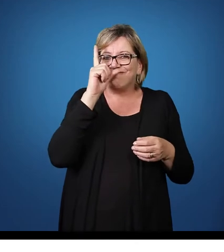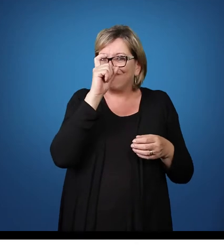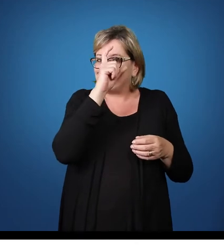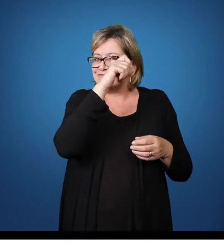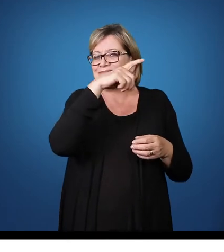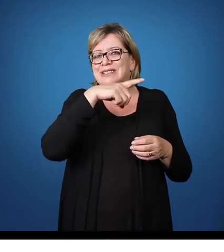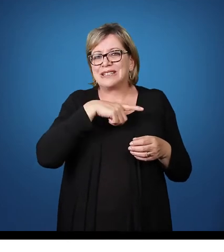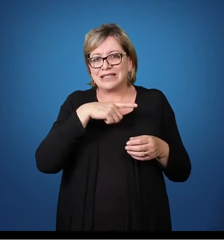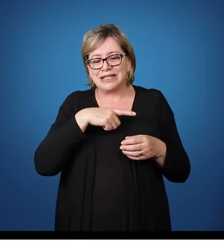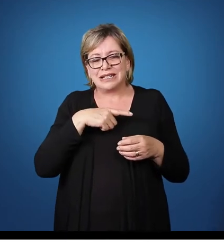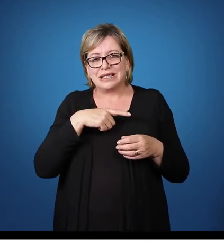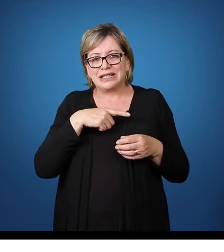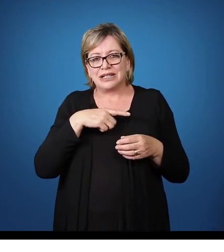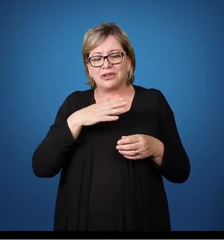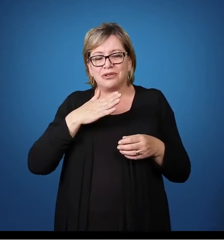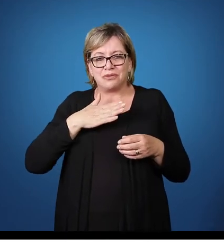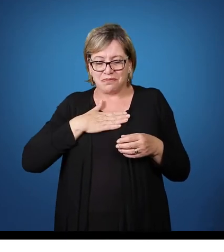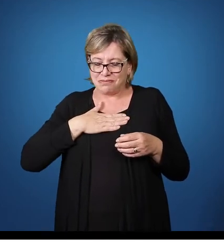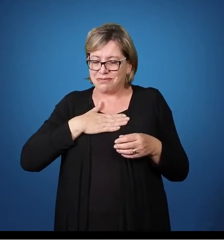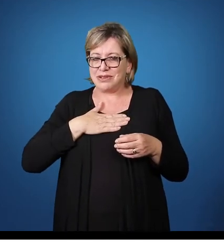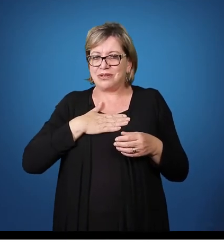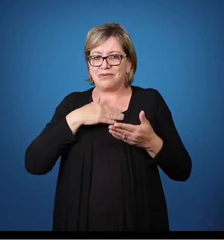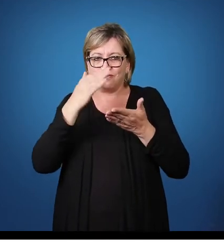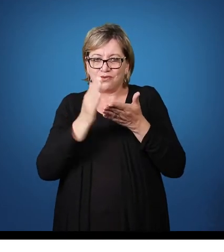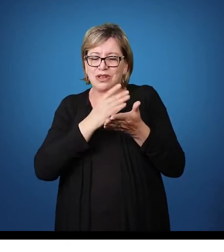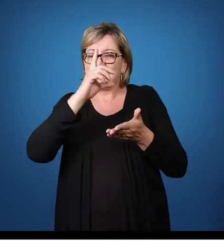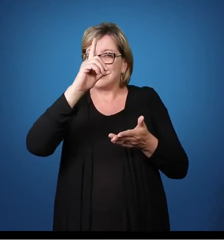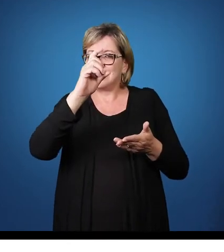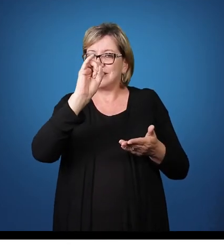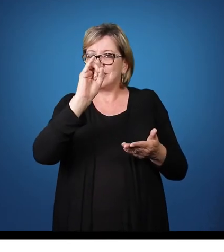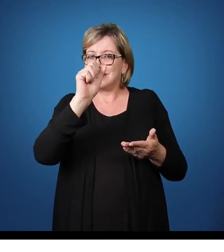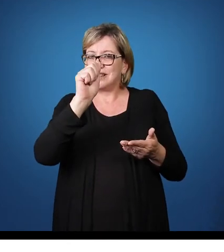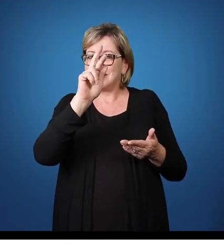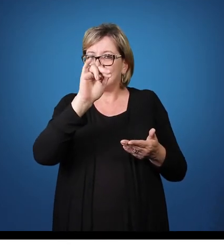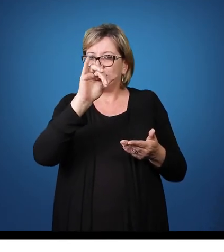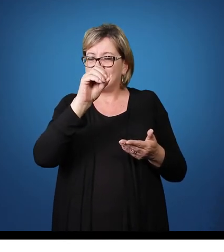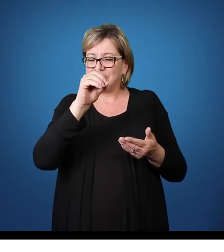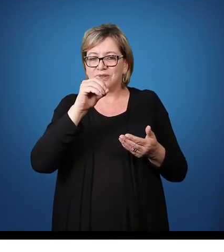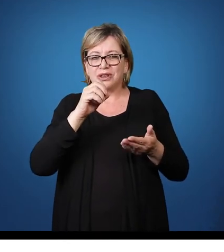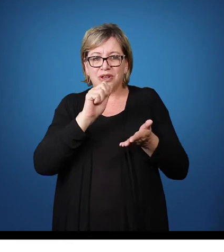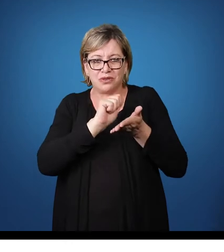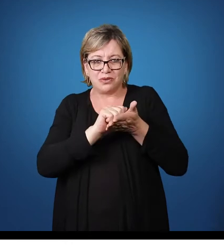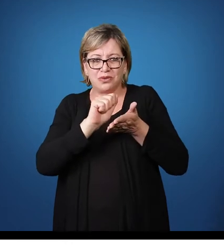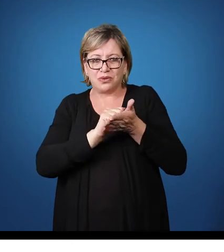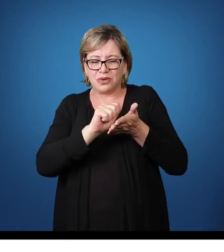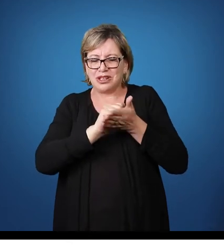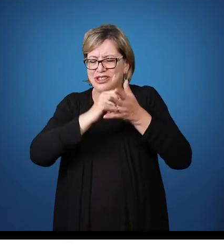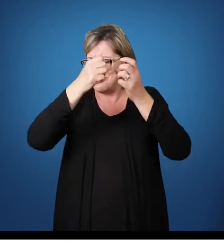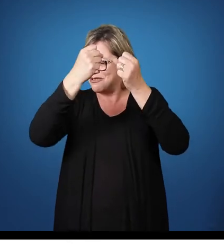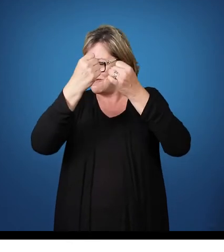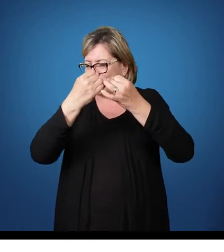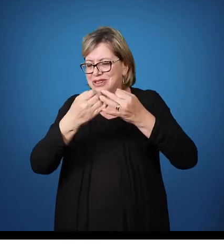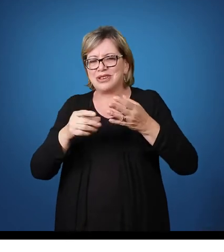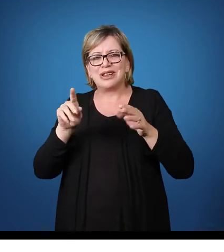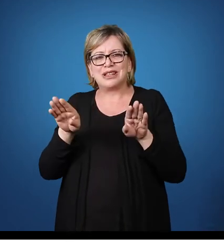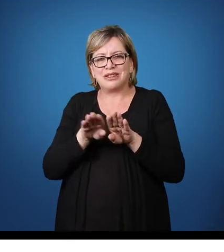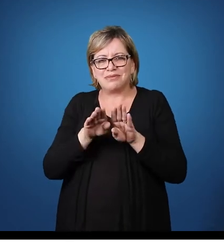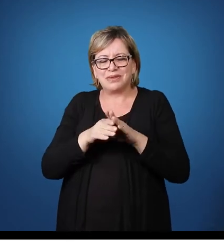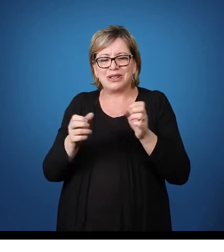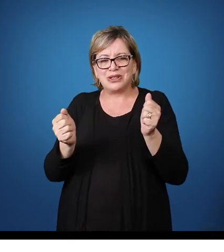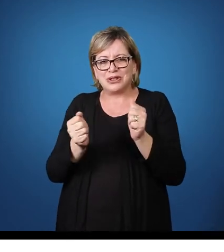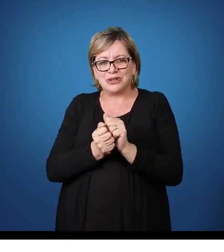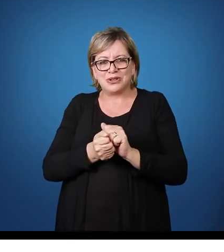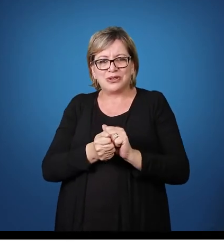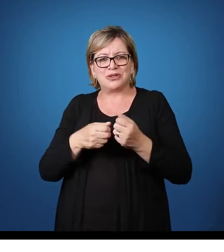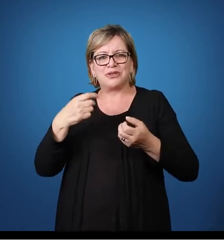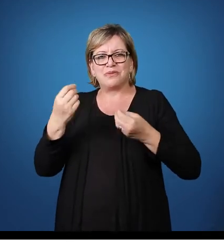dificuldade Então, no meu diário, eu lanço as atividades Descrevo, anexo a eles